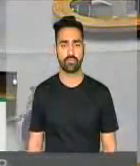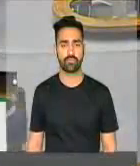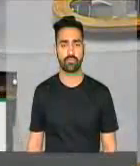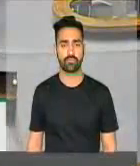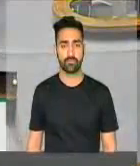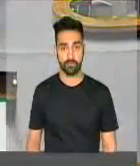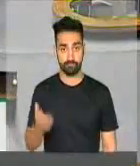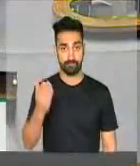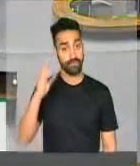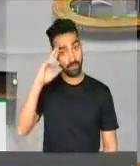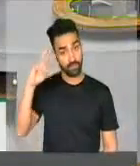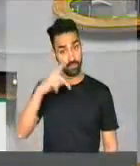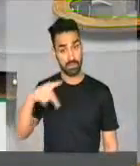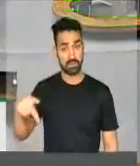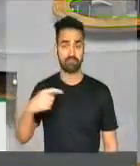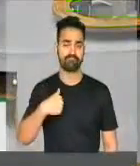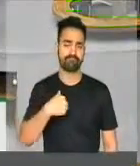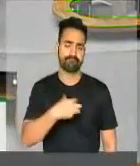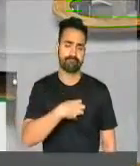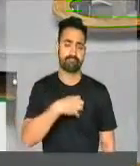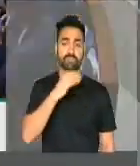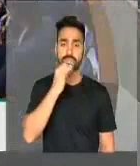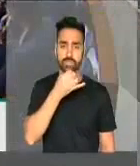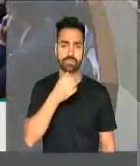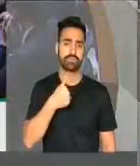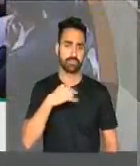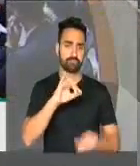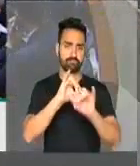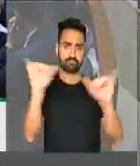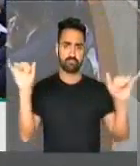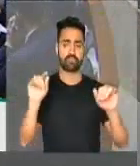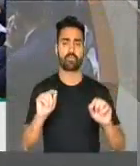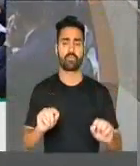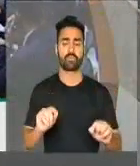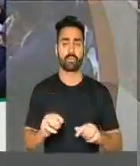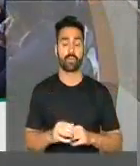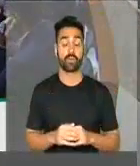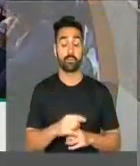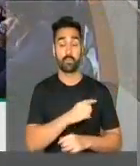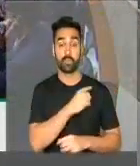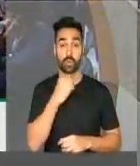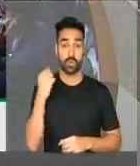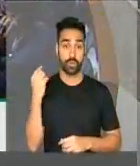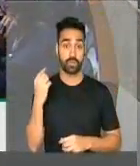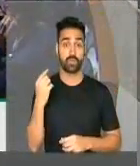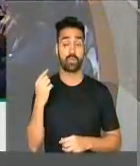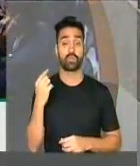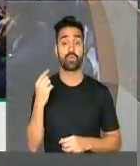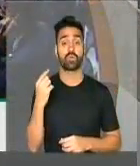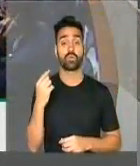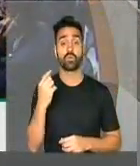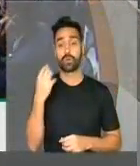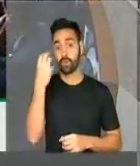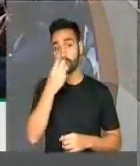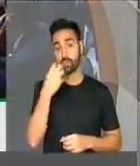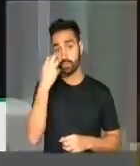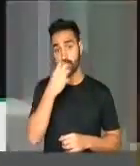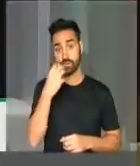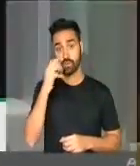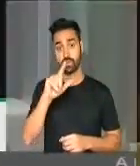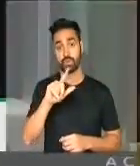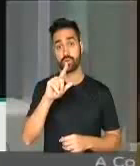Senhor presidente, é com pesar que faço registro do falecimento do cantor